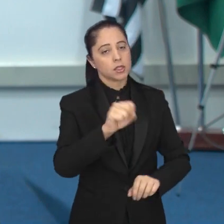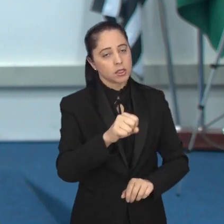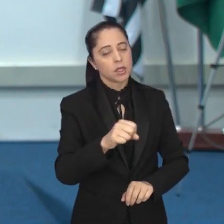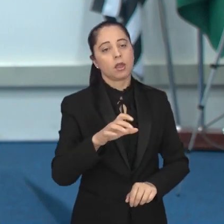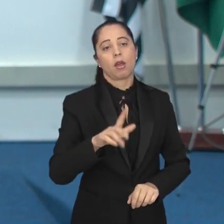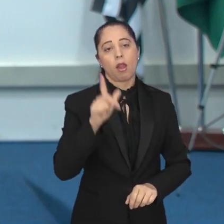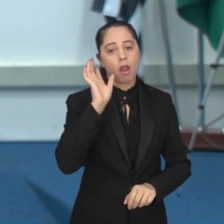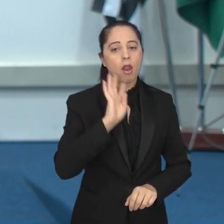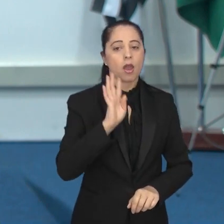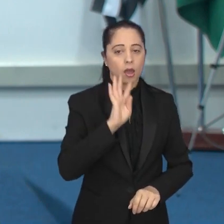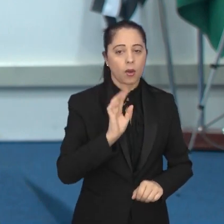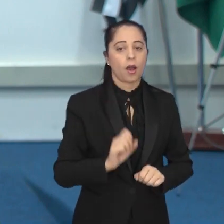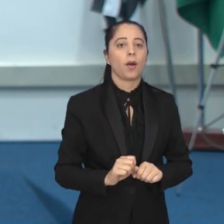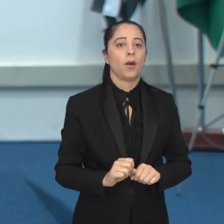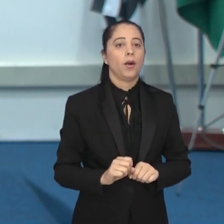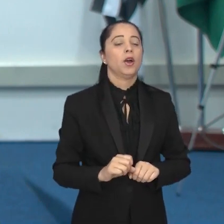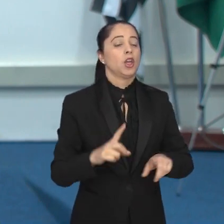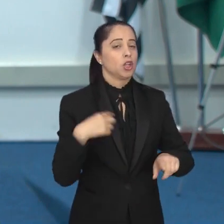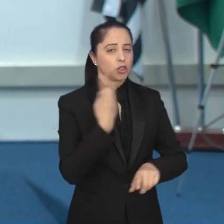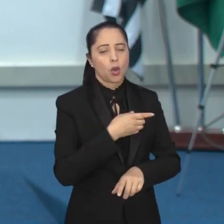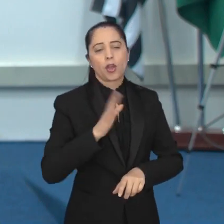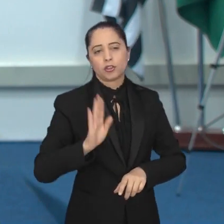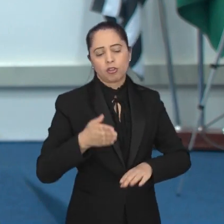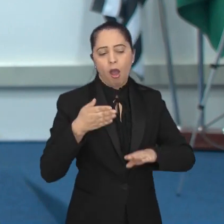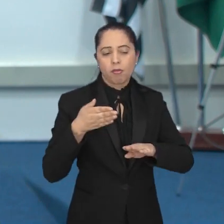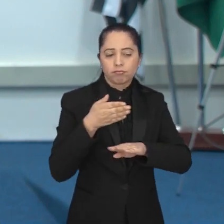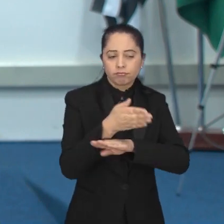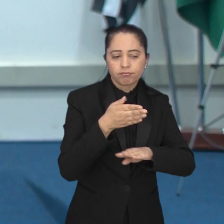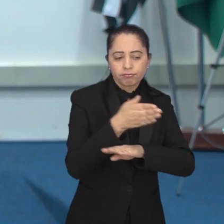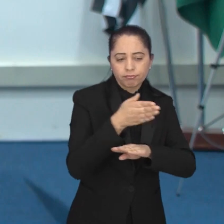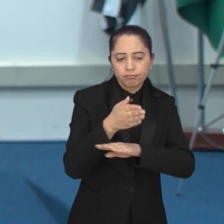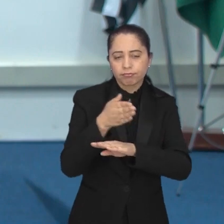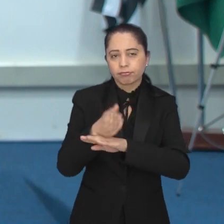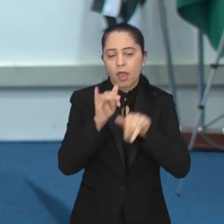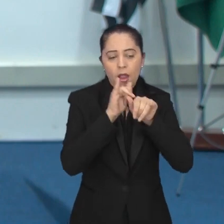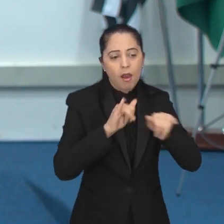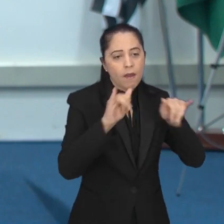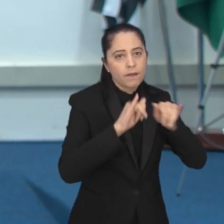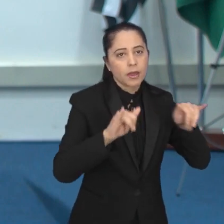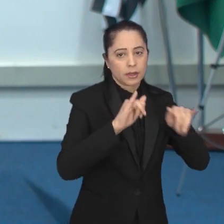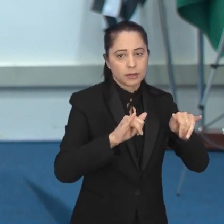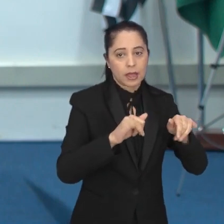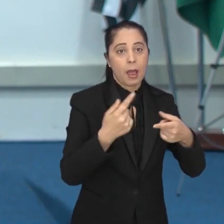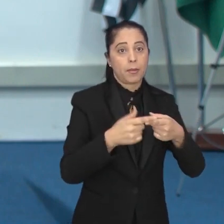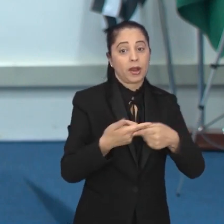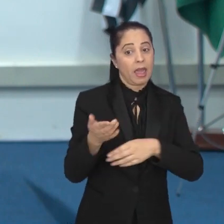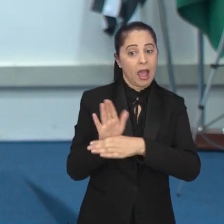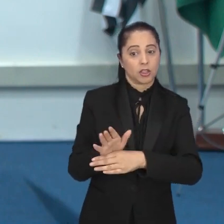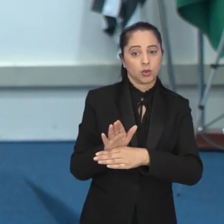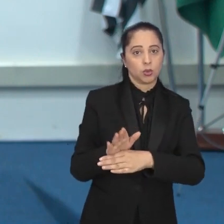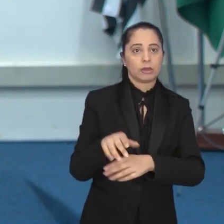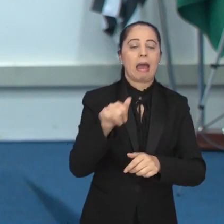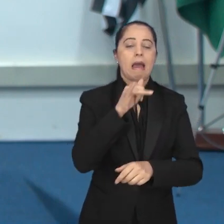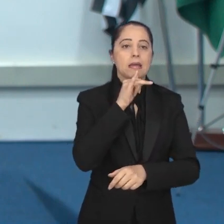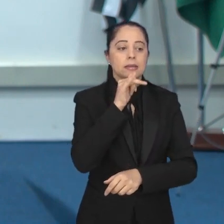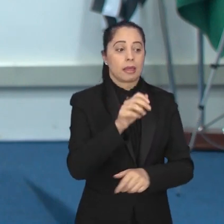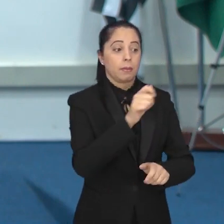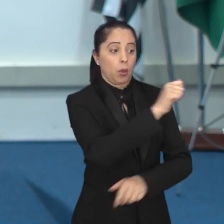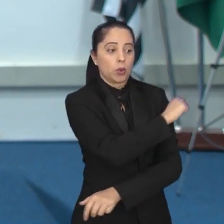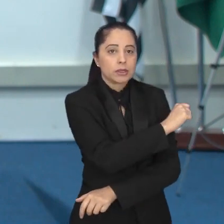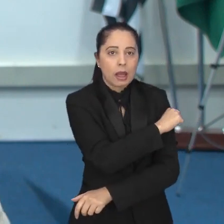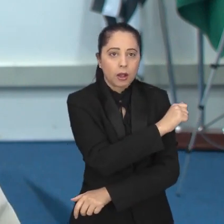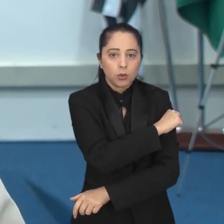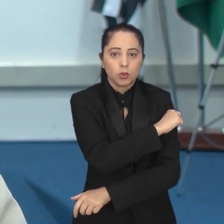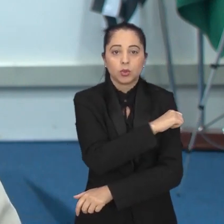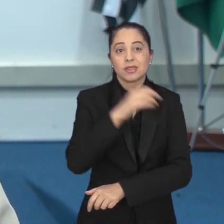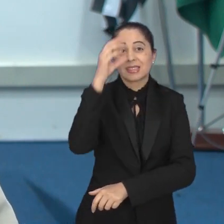um projeto muito simples, que a gente vê rodas de conversas em diversos segmentos, em diversos assuntos, que ajudam as pessoas na oralidade.